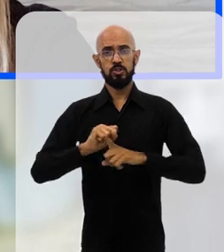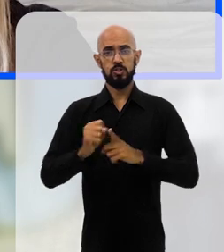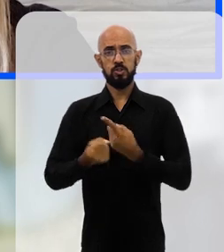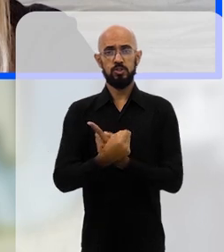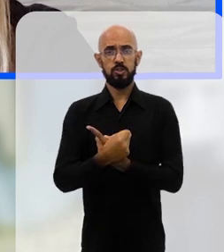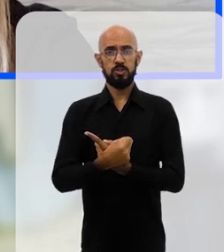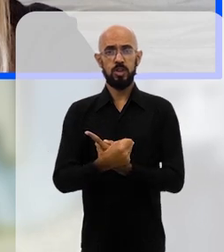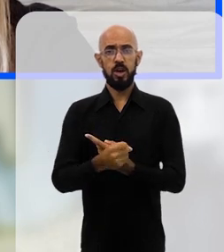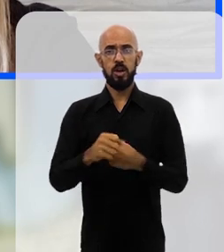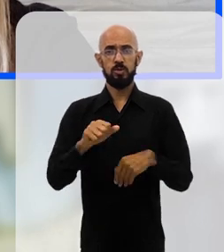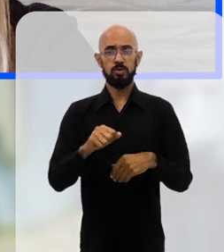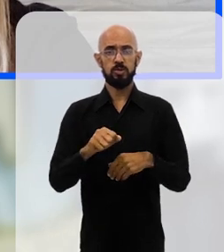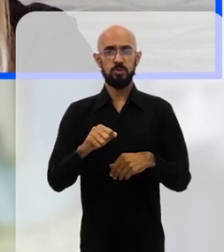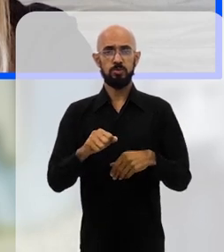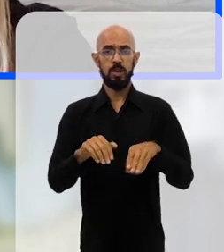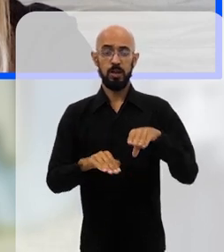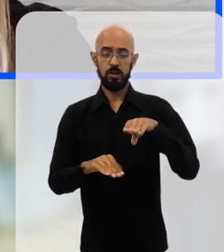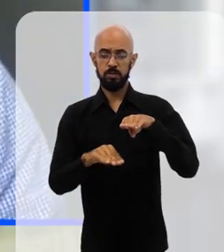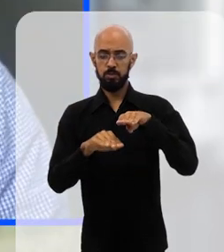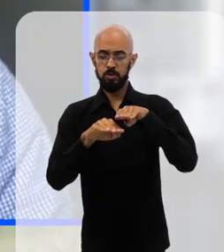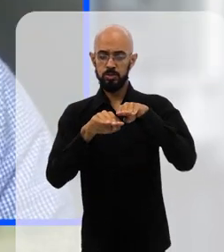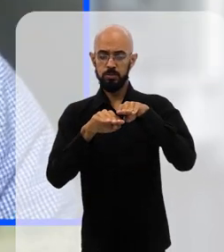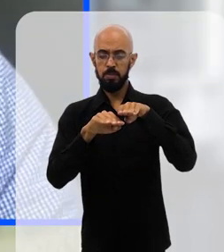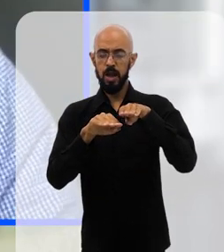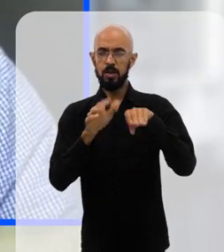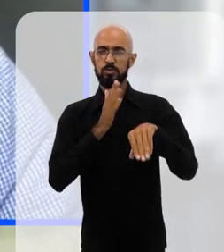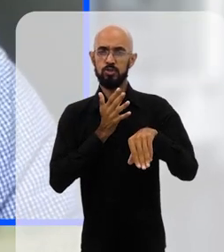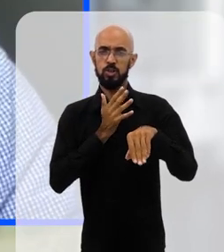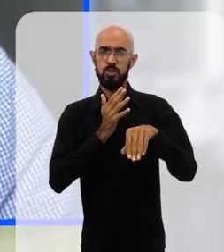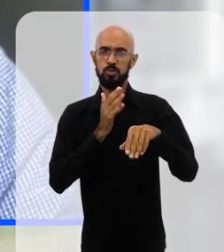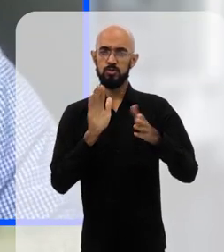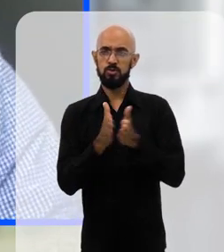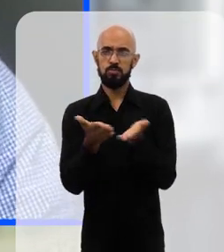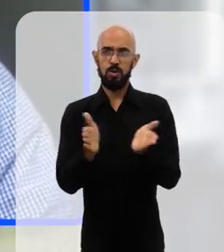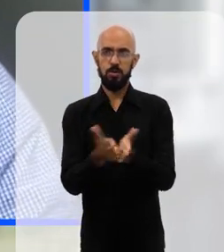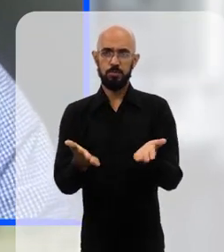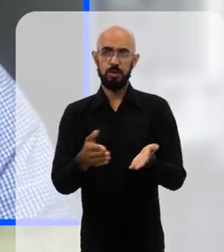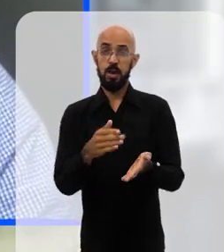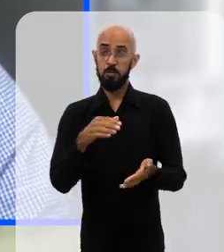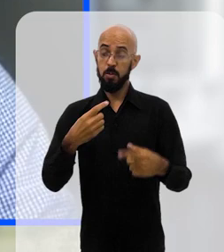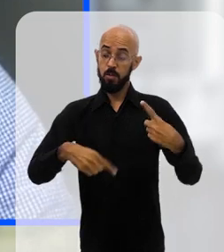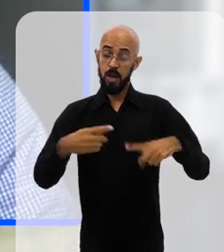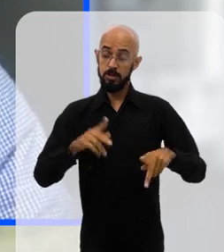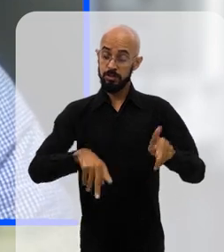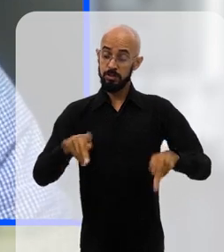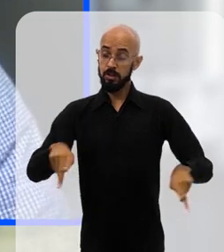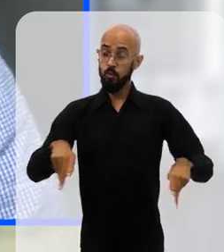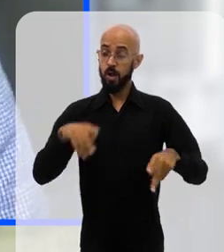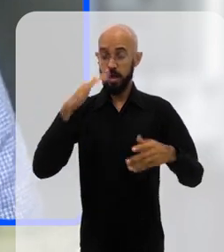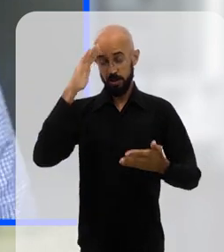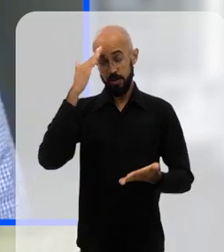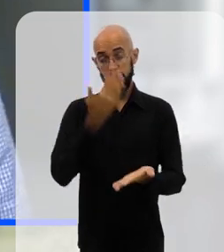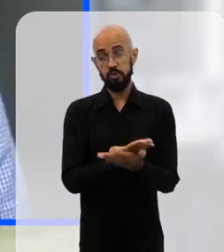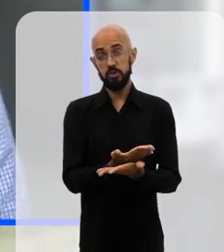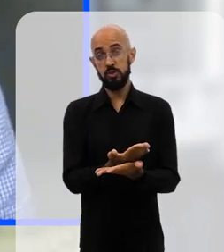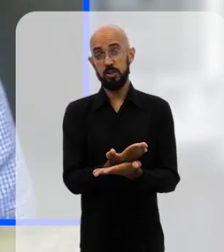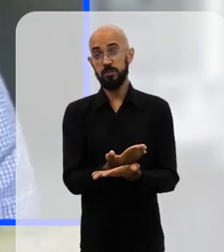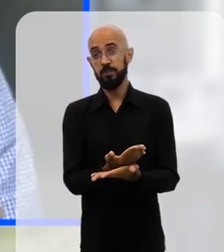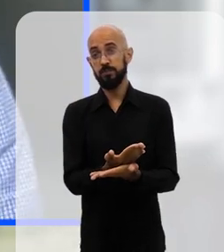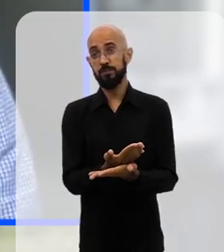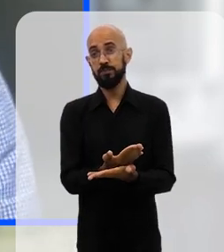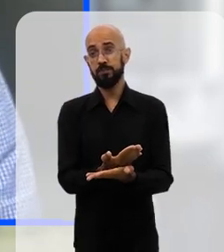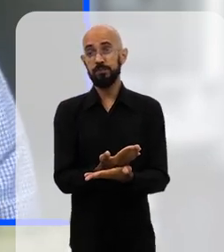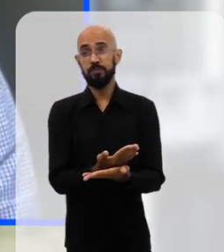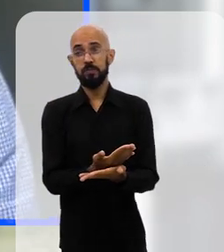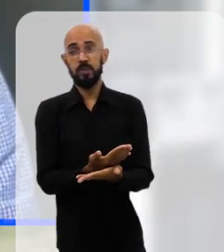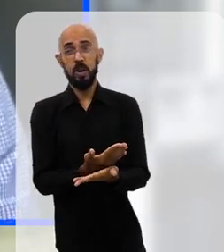para reduzir distância entre muito ricos e muito pobres, então, isso é necessário e a população acredita nisso. Uma parte de como